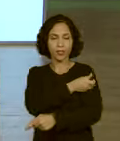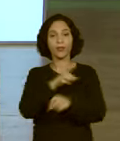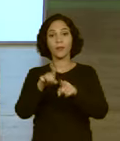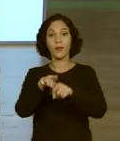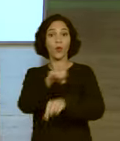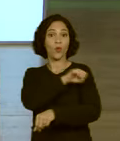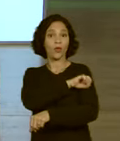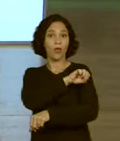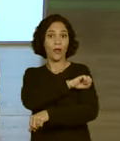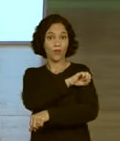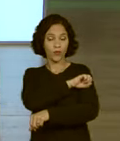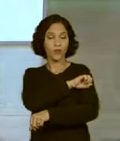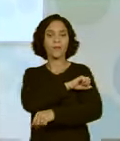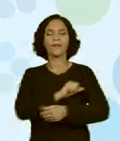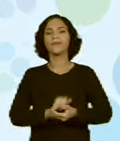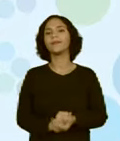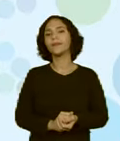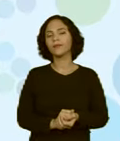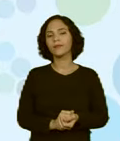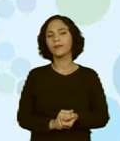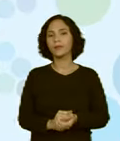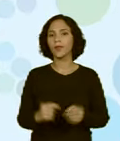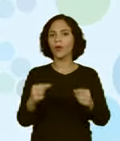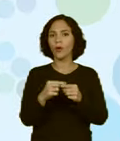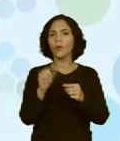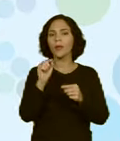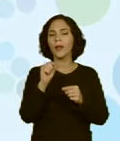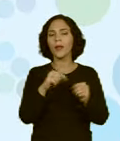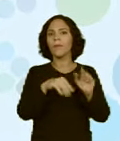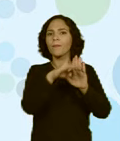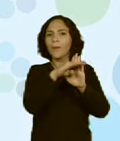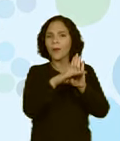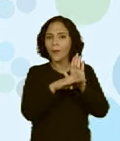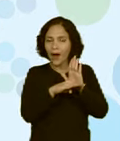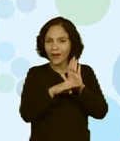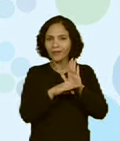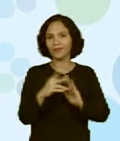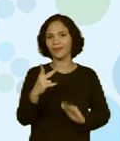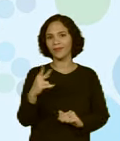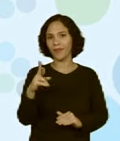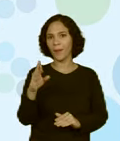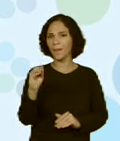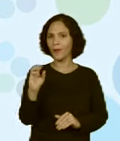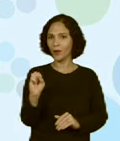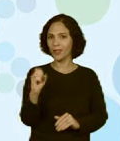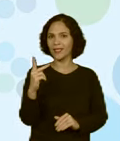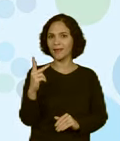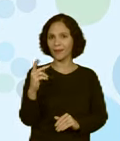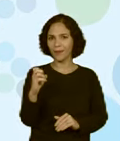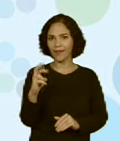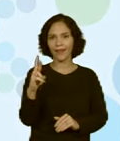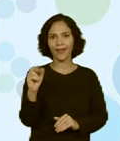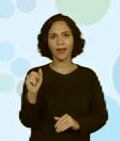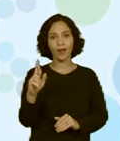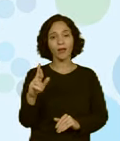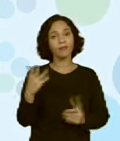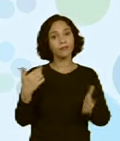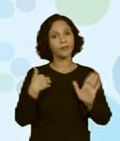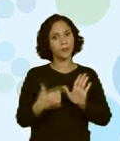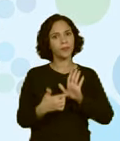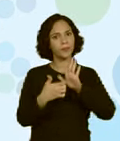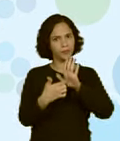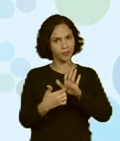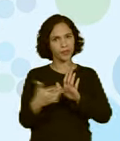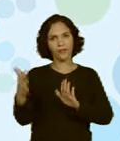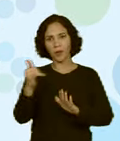faz parte do programa Prosperar, como nós já falamos, e nossa apresentação está